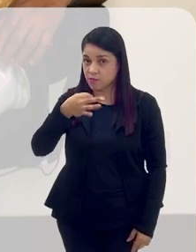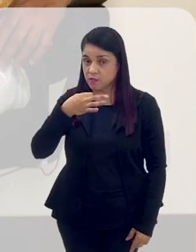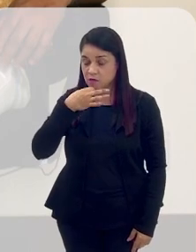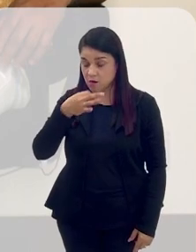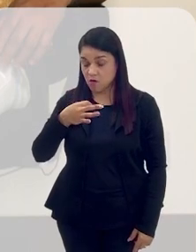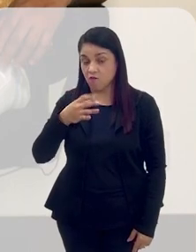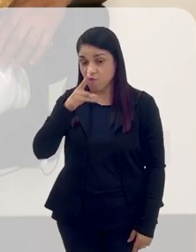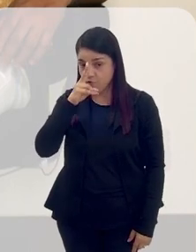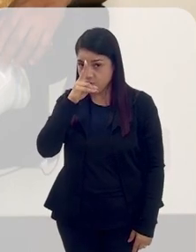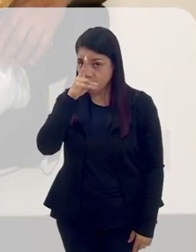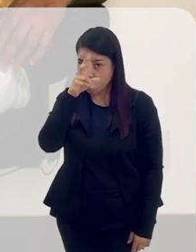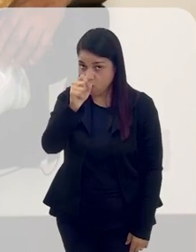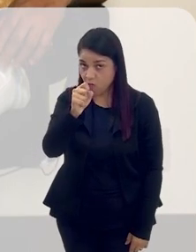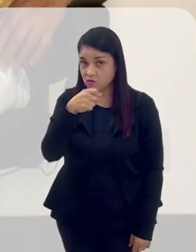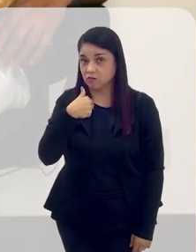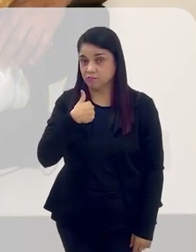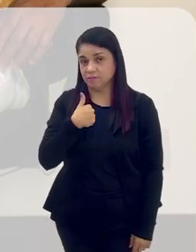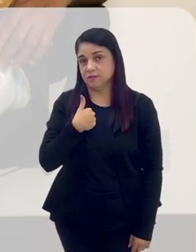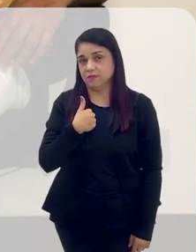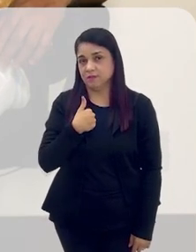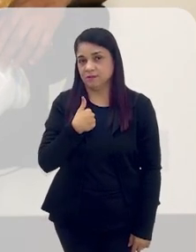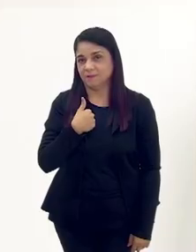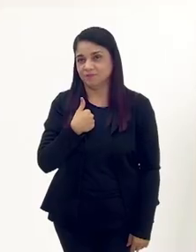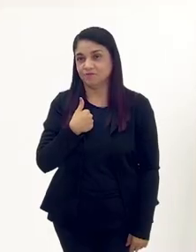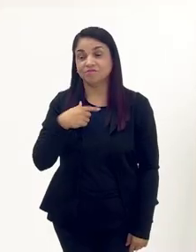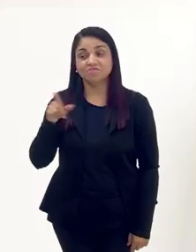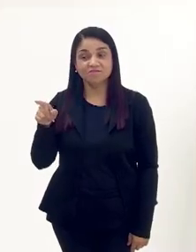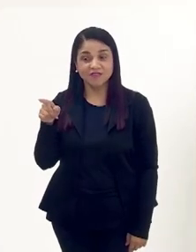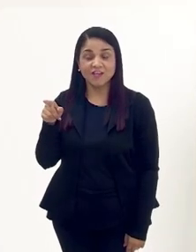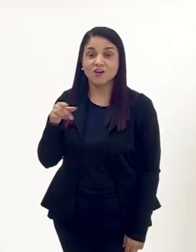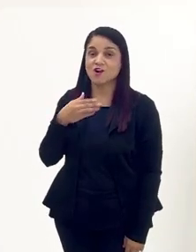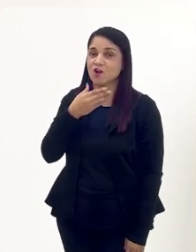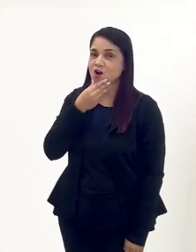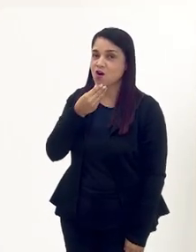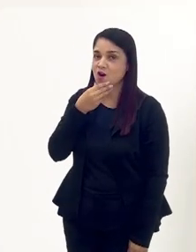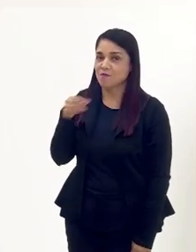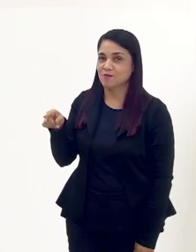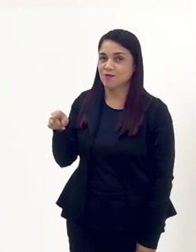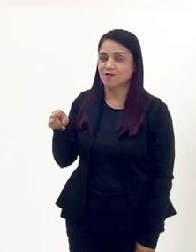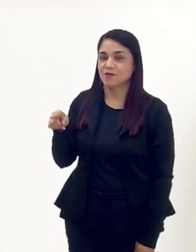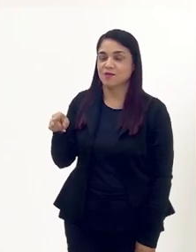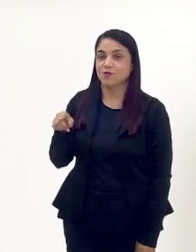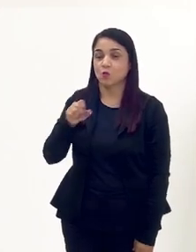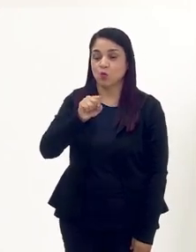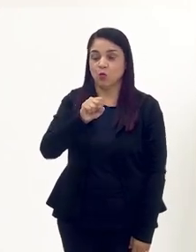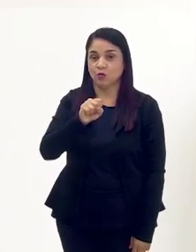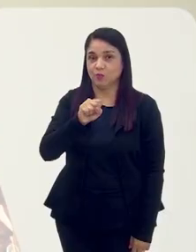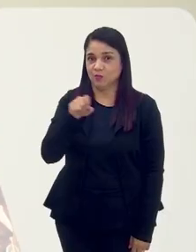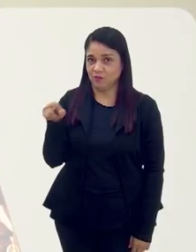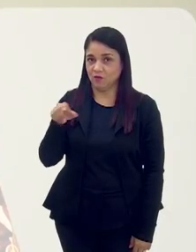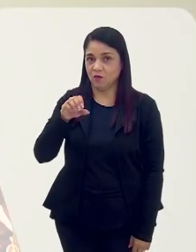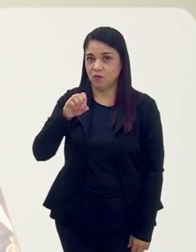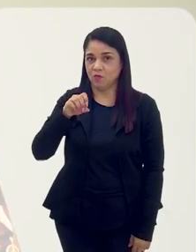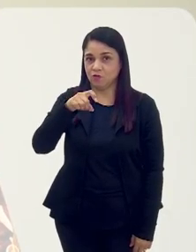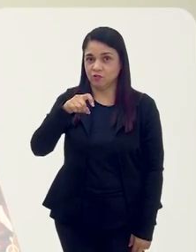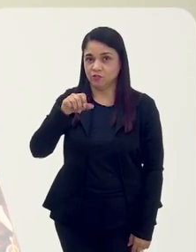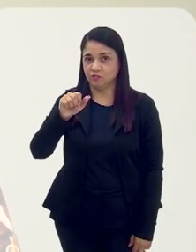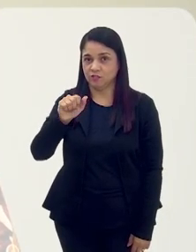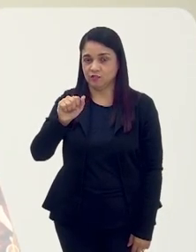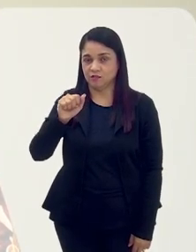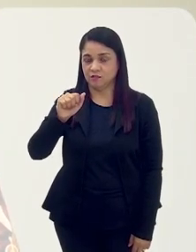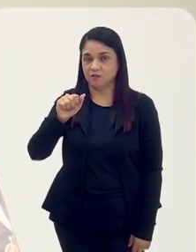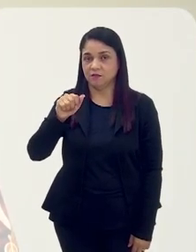Às vezes até um pouco agudas demais, mas é melhor pecar... Ele é do Achoguia, ele é o homem do oito. É melhor pecar pela